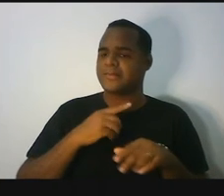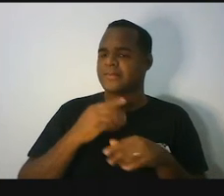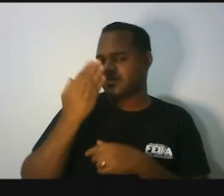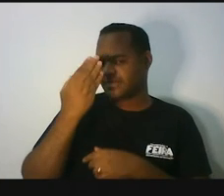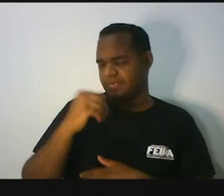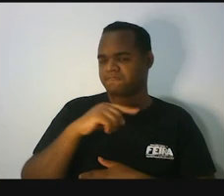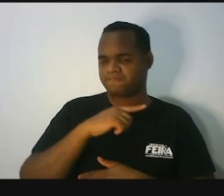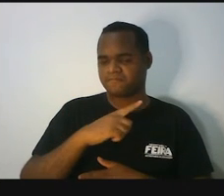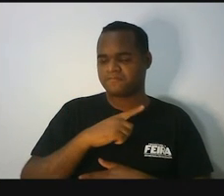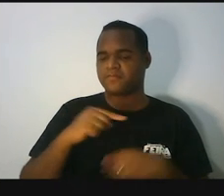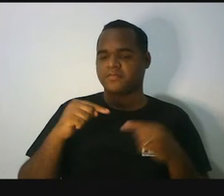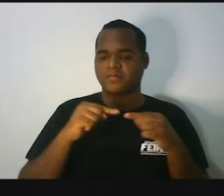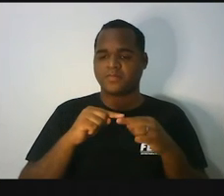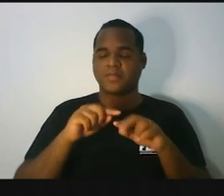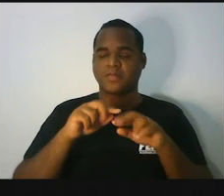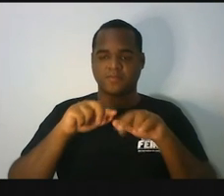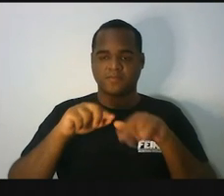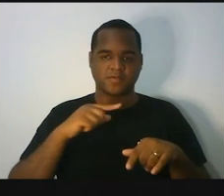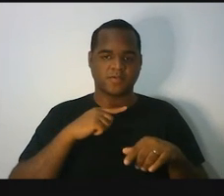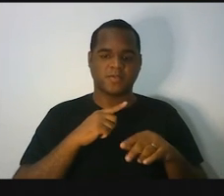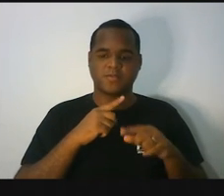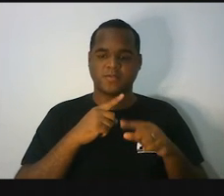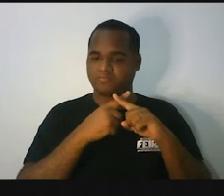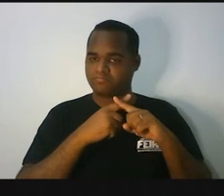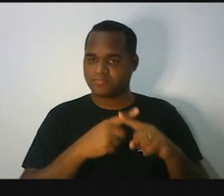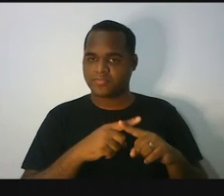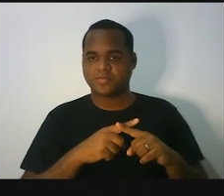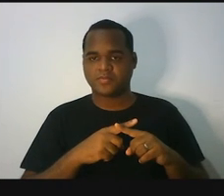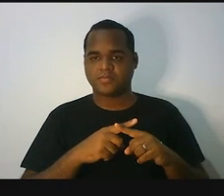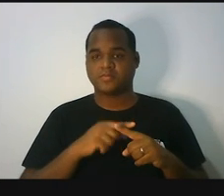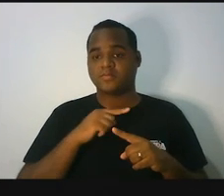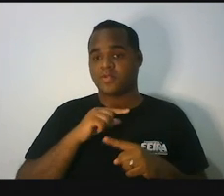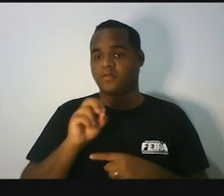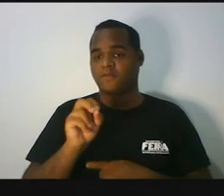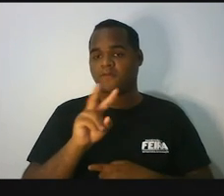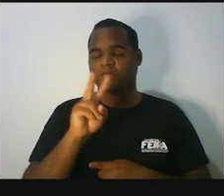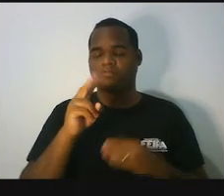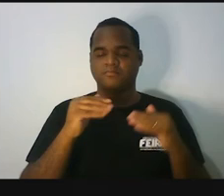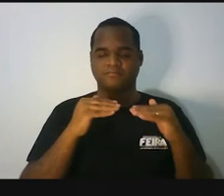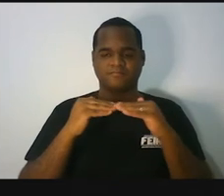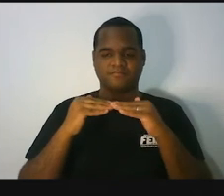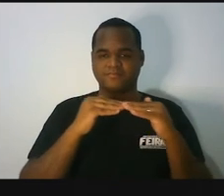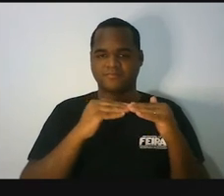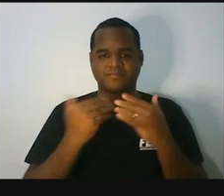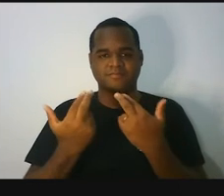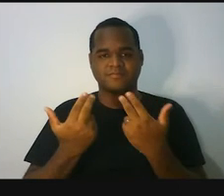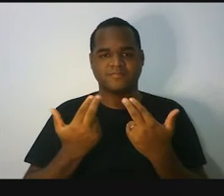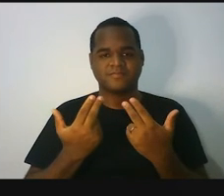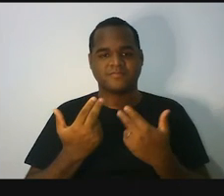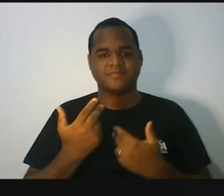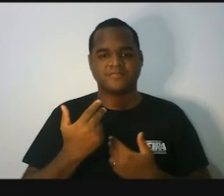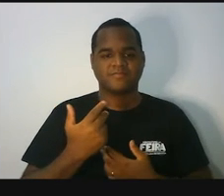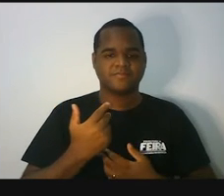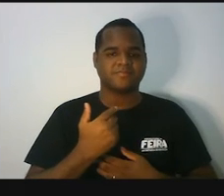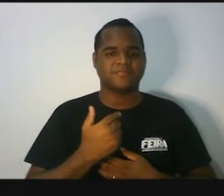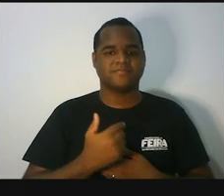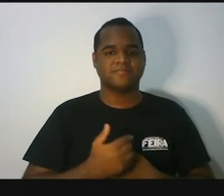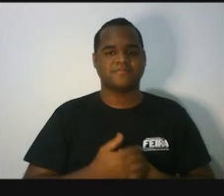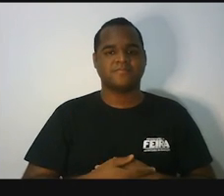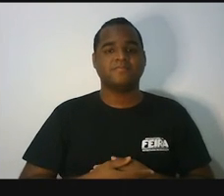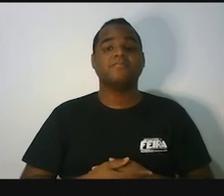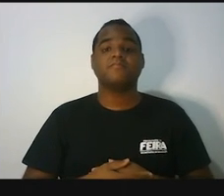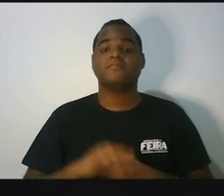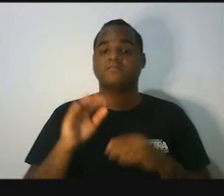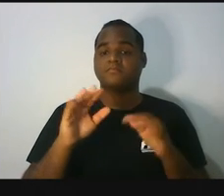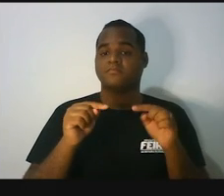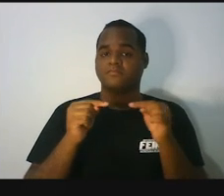essas caixinhas que estão com x tem valores iguais né? Tem medidas de massas iguais qual é